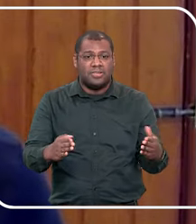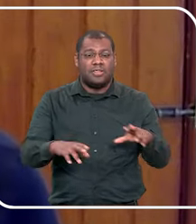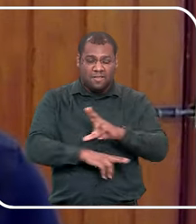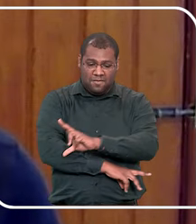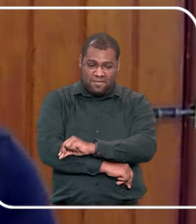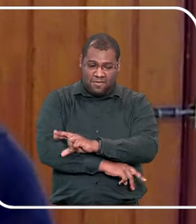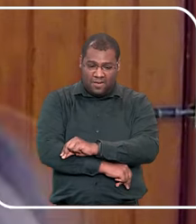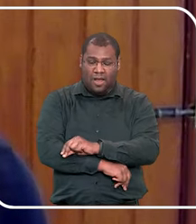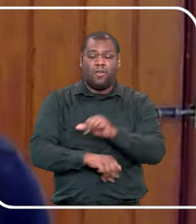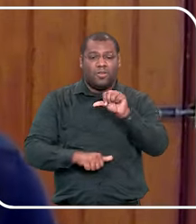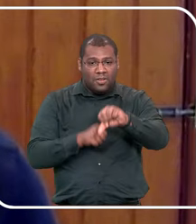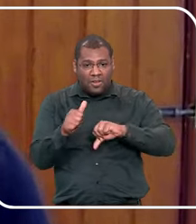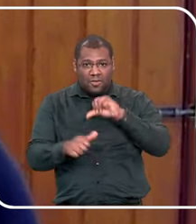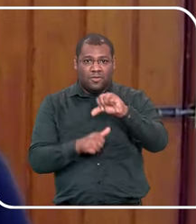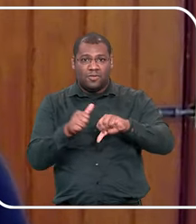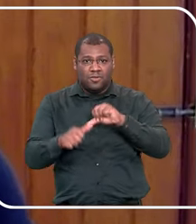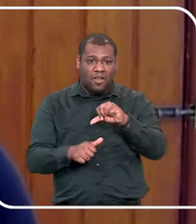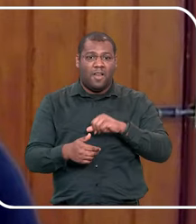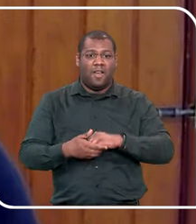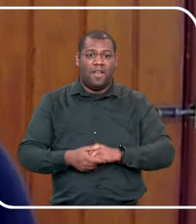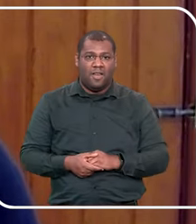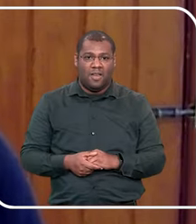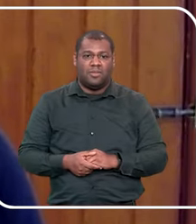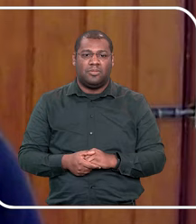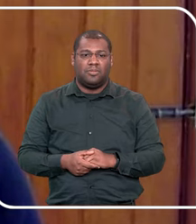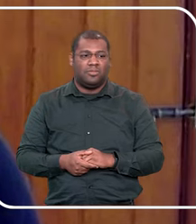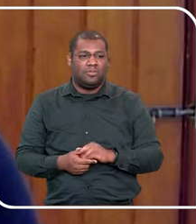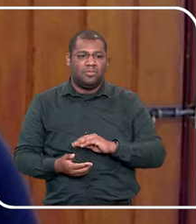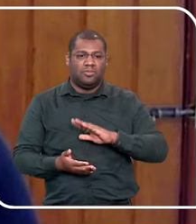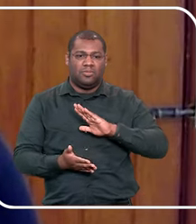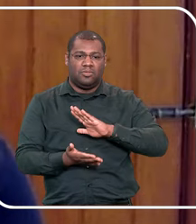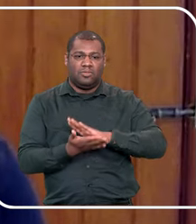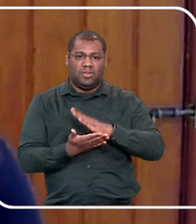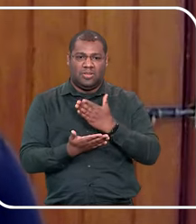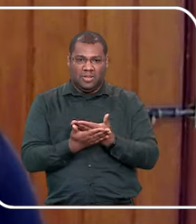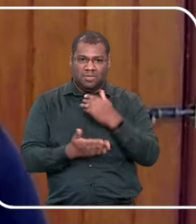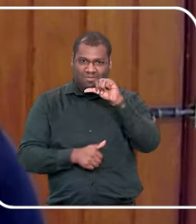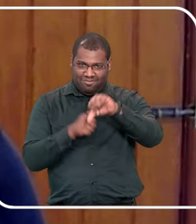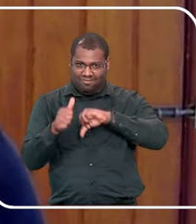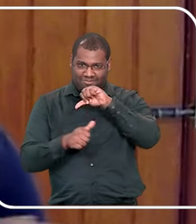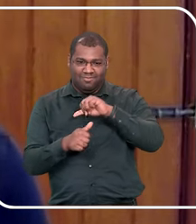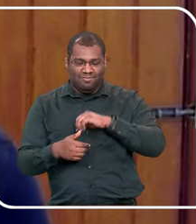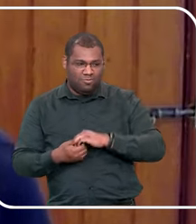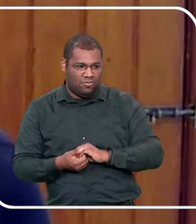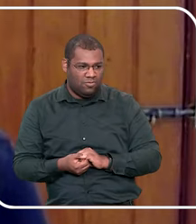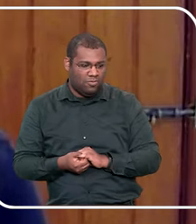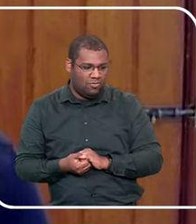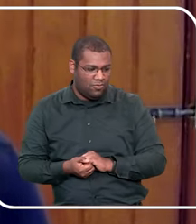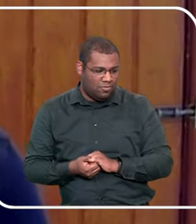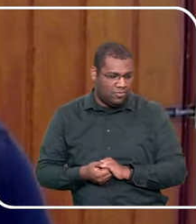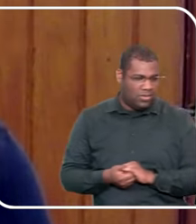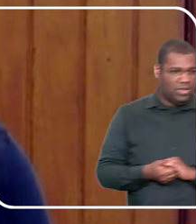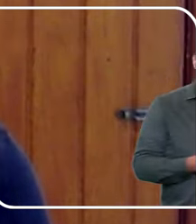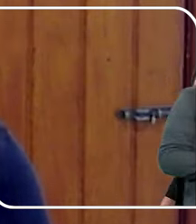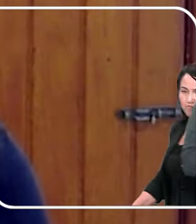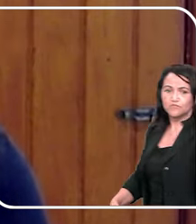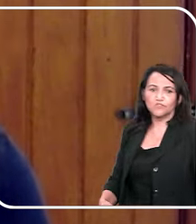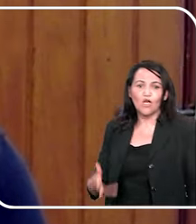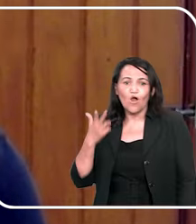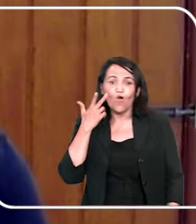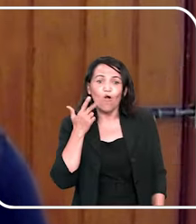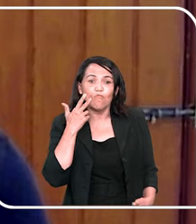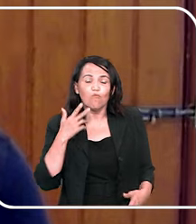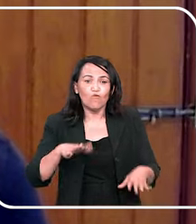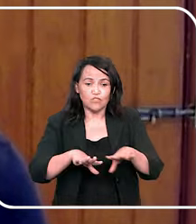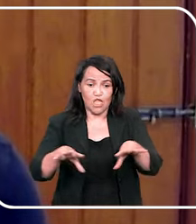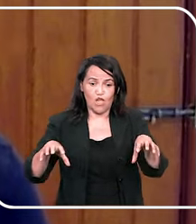eu não me dava nem o trabalho de ir para outro lugar, se fosse um lugar público, eu tive filha nos anos 90, era muito